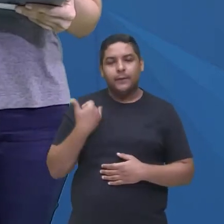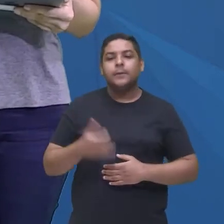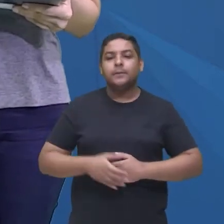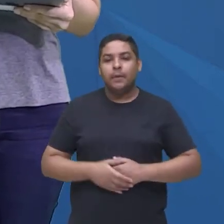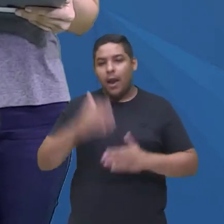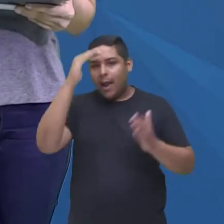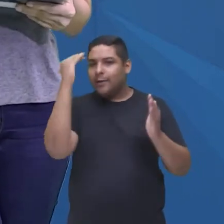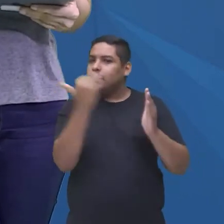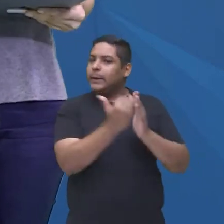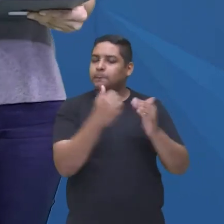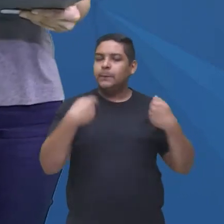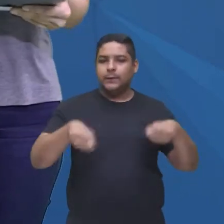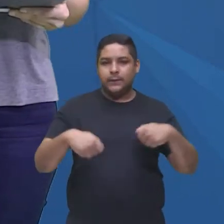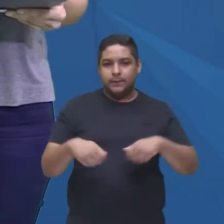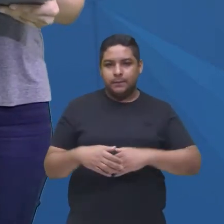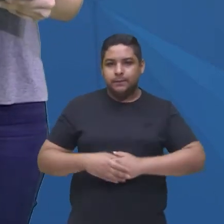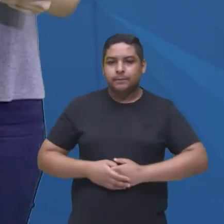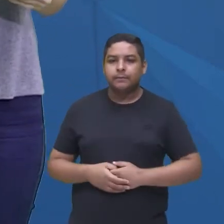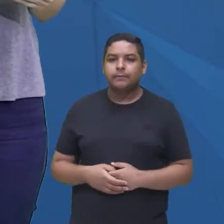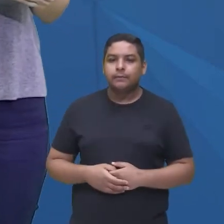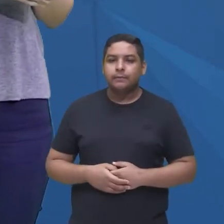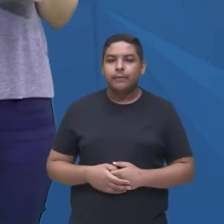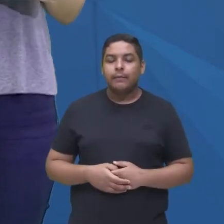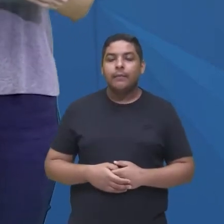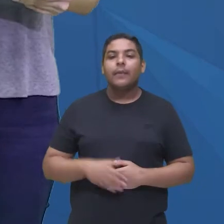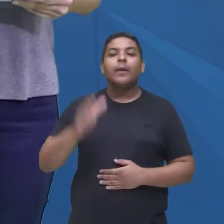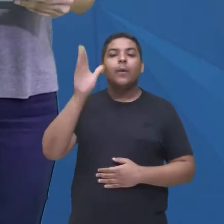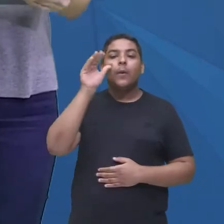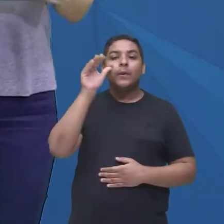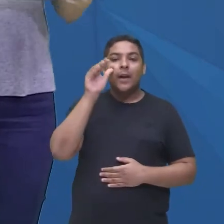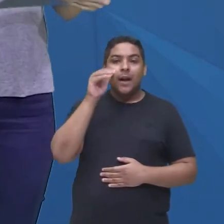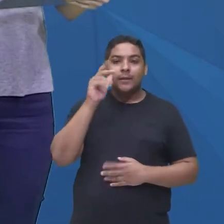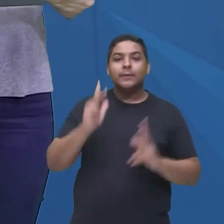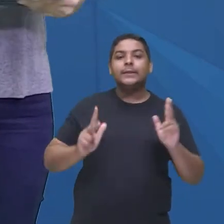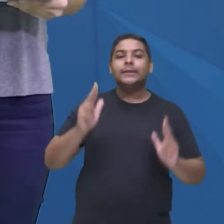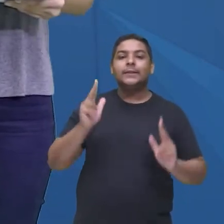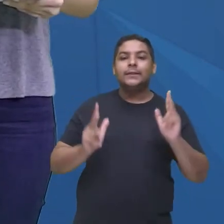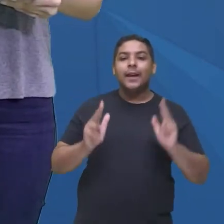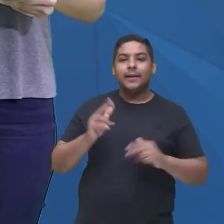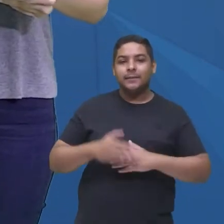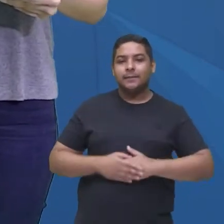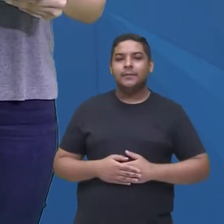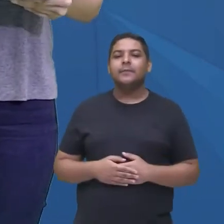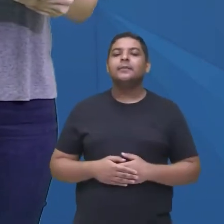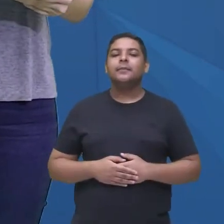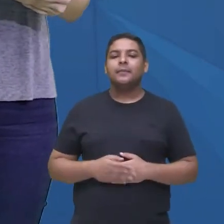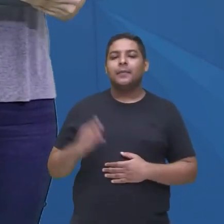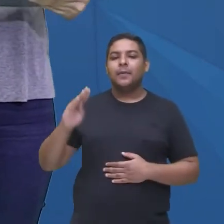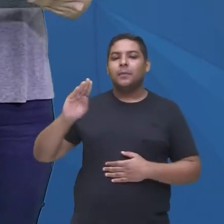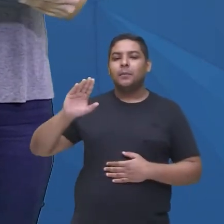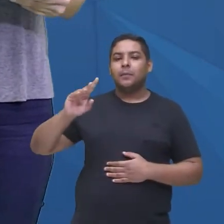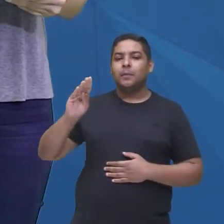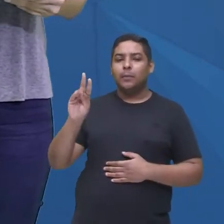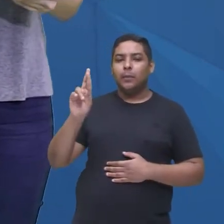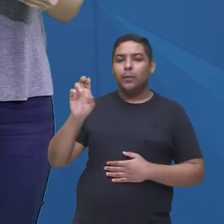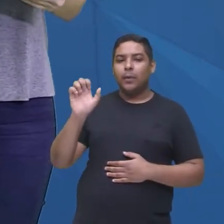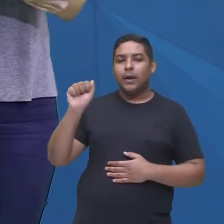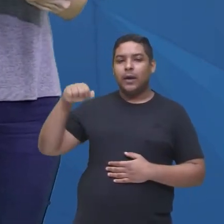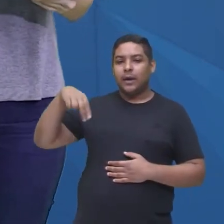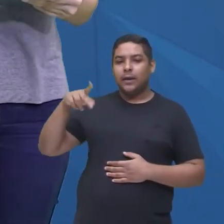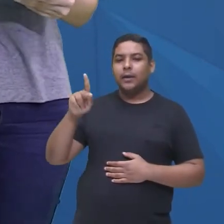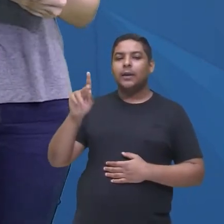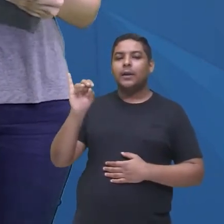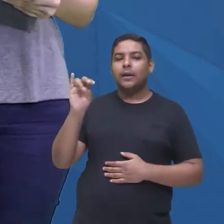respeitar, tá bom? Outra curiosidade sobre série, quem nunca aqui ouviu falar sobre Breaking Bad, né? O Breaking Bad é uma